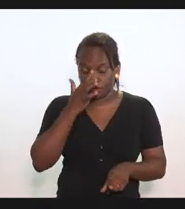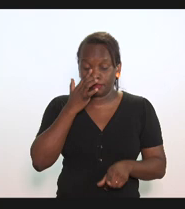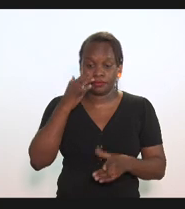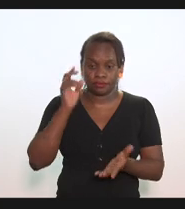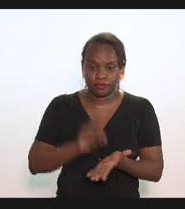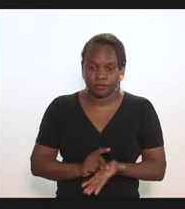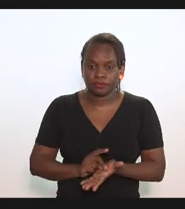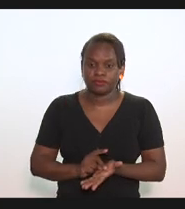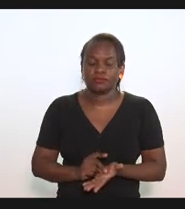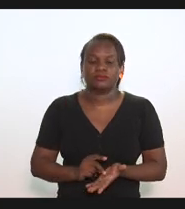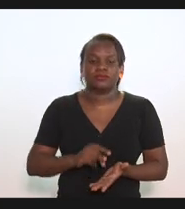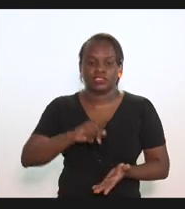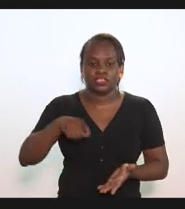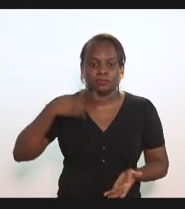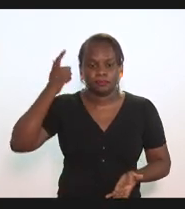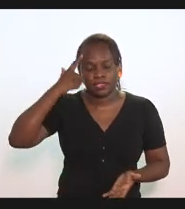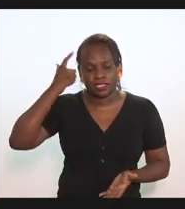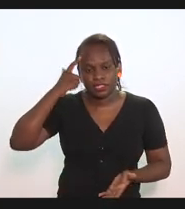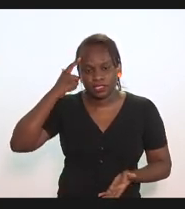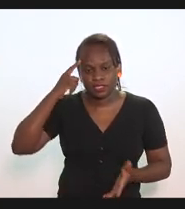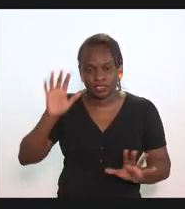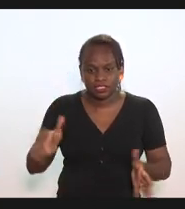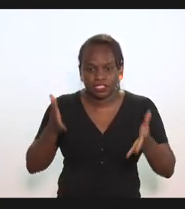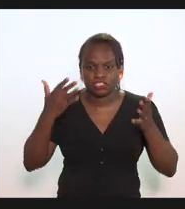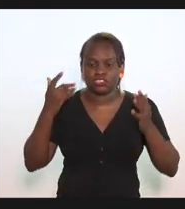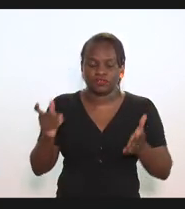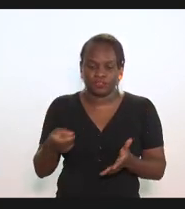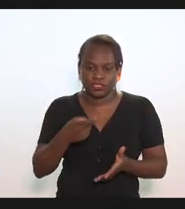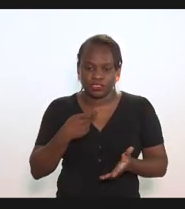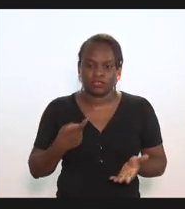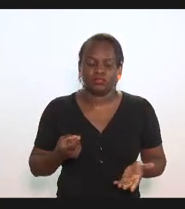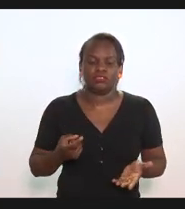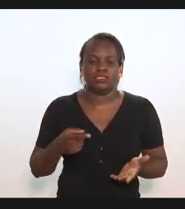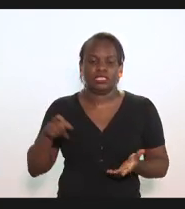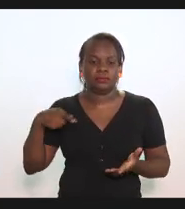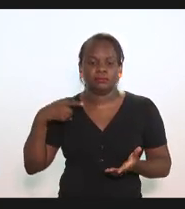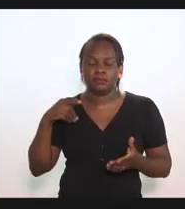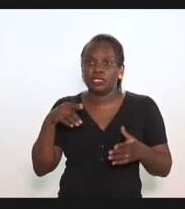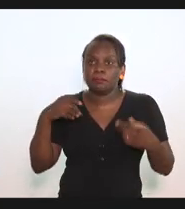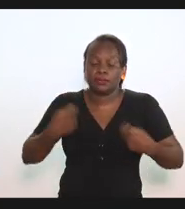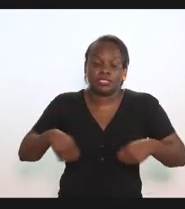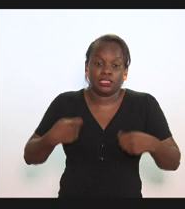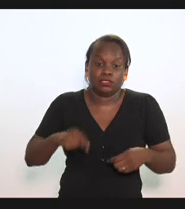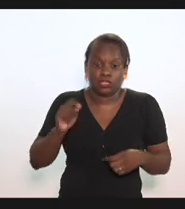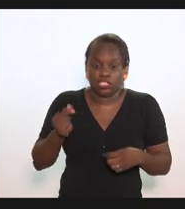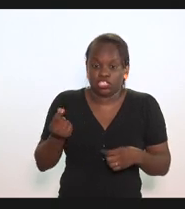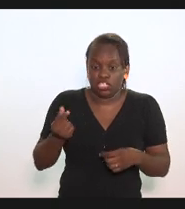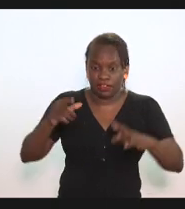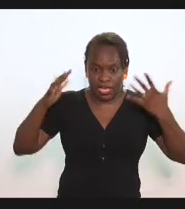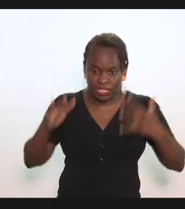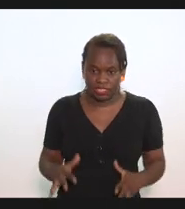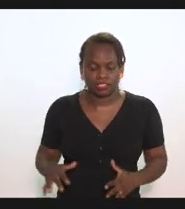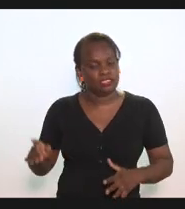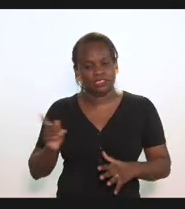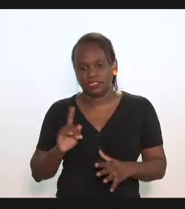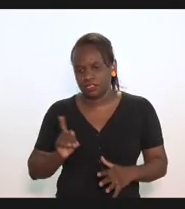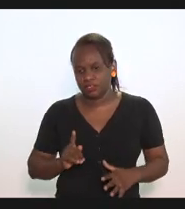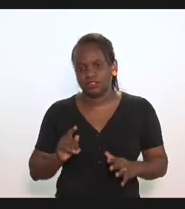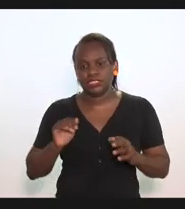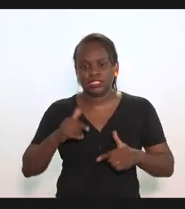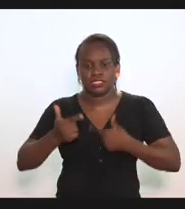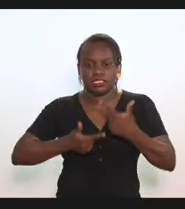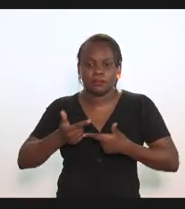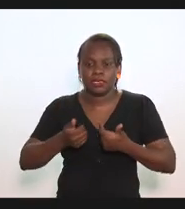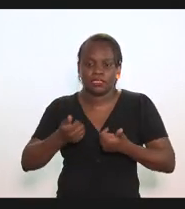fato quando a gente pensa incentivo fiscal quer dizer não necessariamente a receita vai cair se for uma atividade